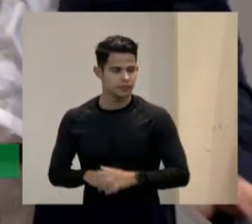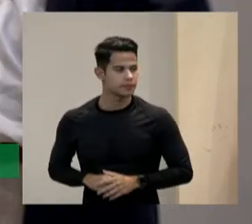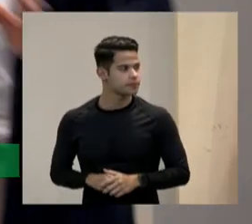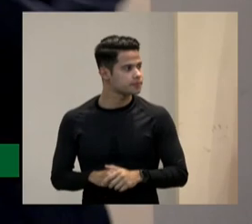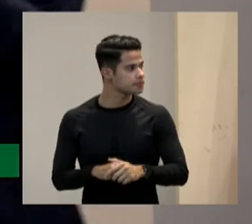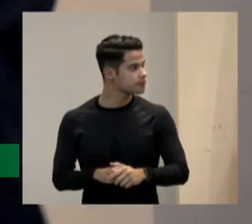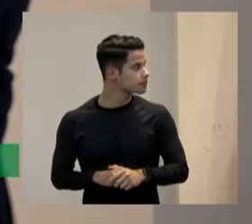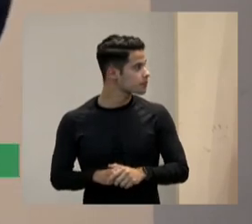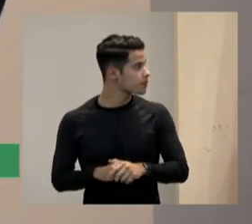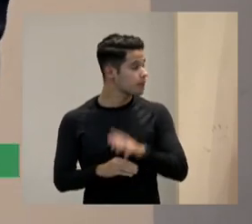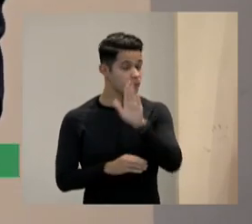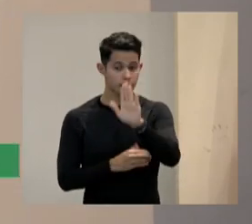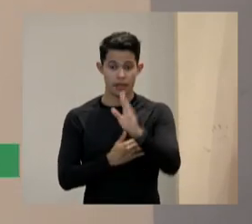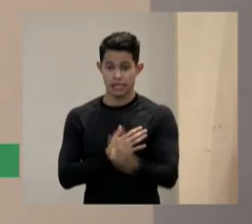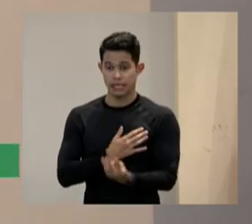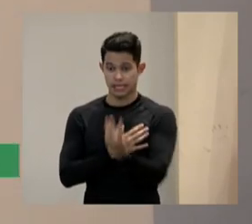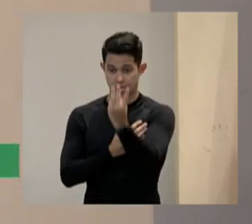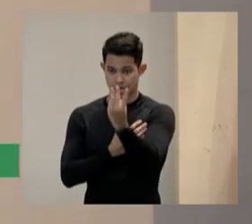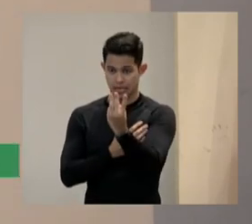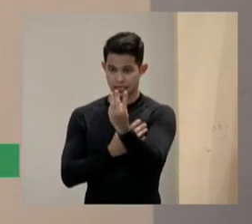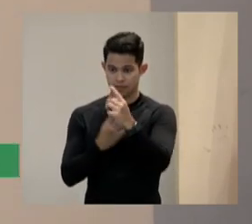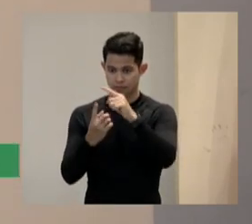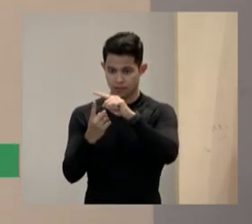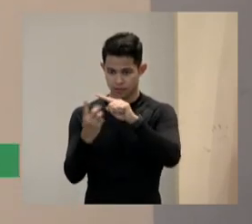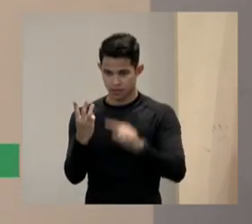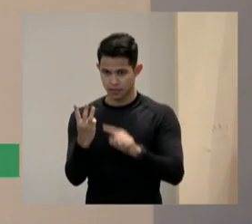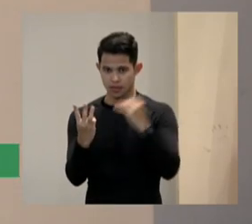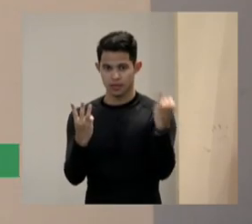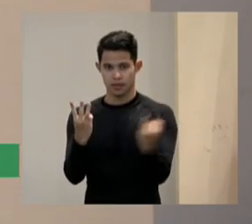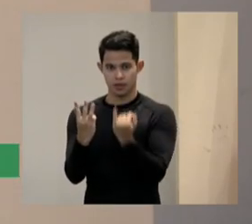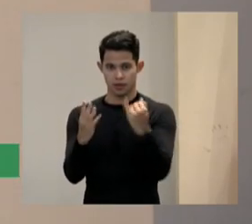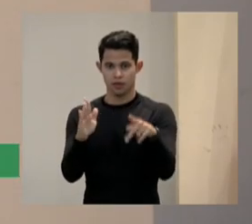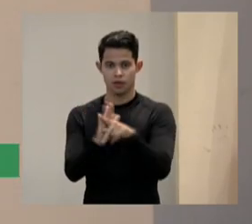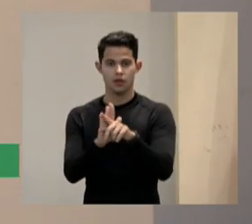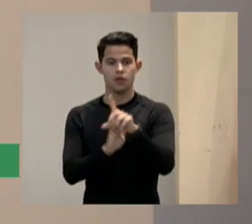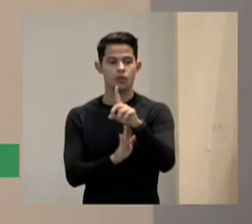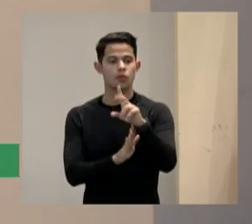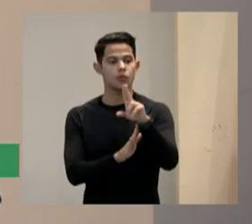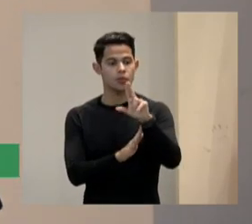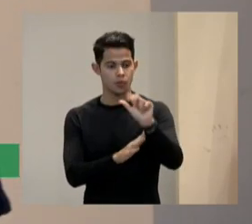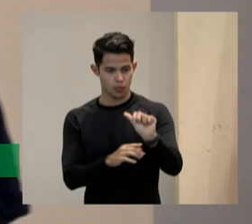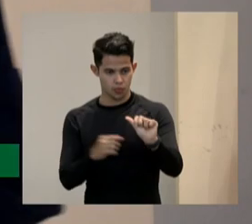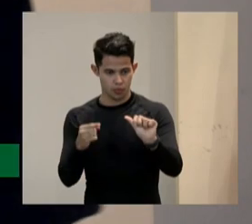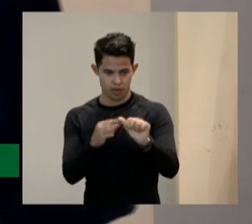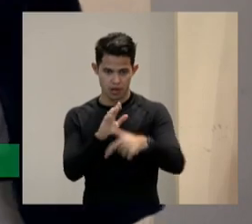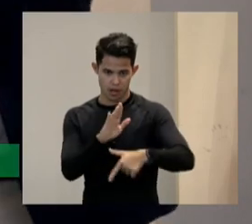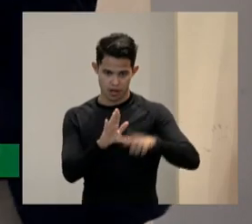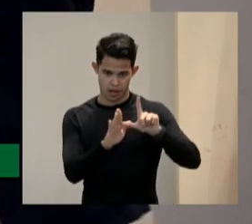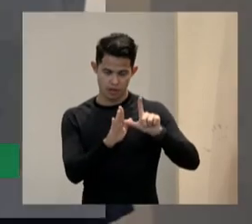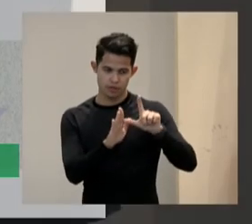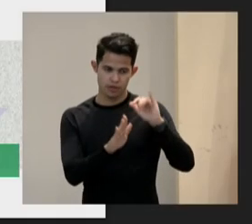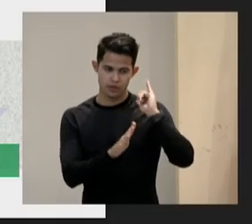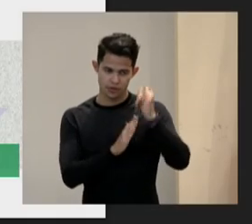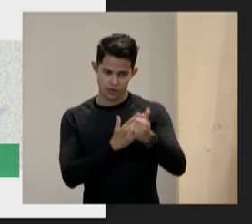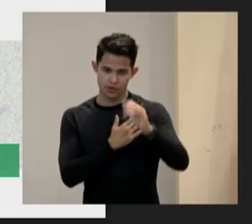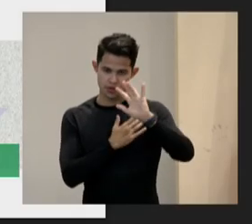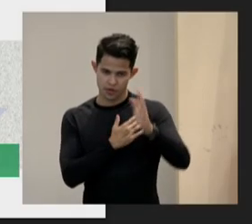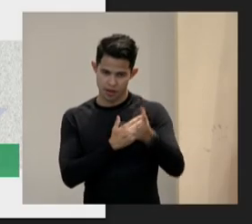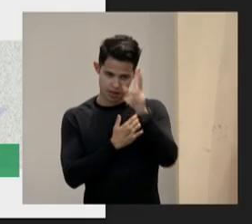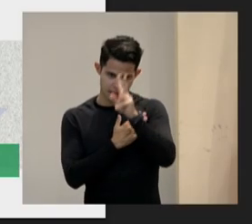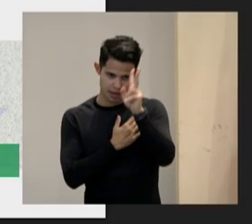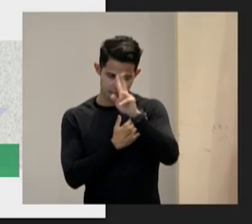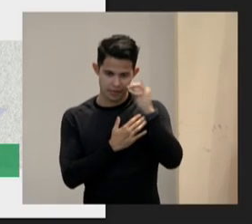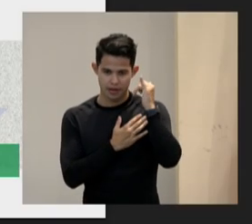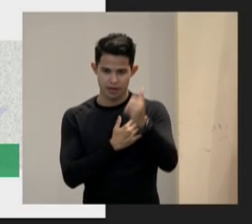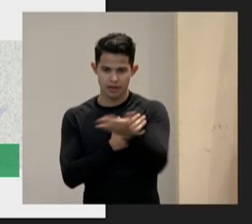Quais são os três princípios DUA? Os três princípios DUA já me referia anteriormente mas apenas por lembrar os três princípios DUA